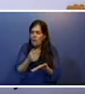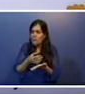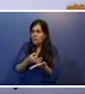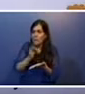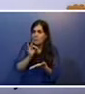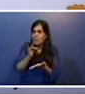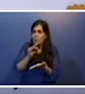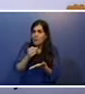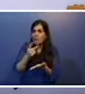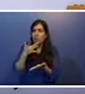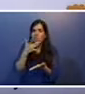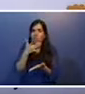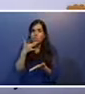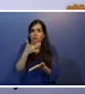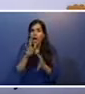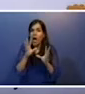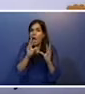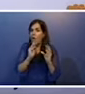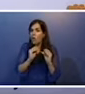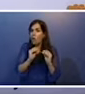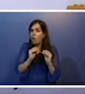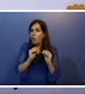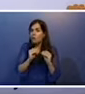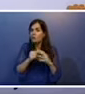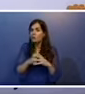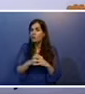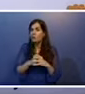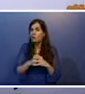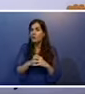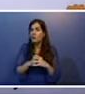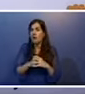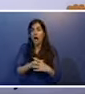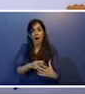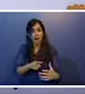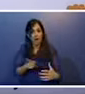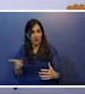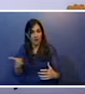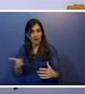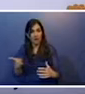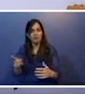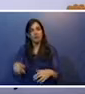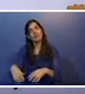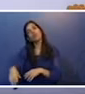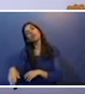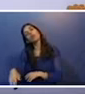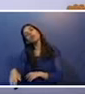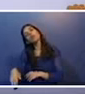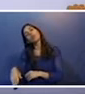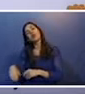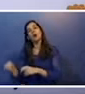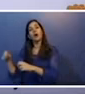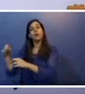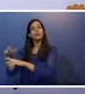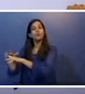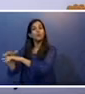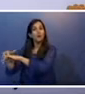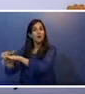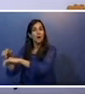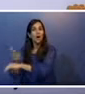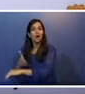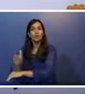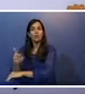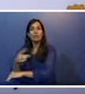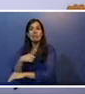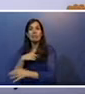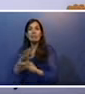gozam as delícias da noite. Dário é em sossego e torto no degrau da peixaria, sem